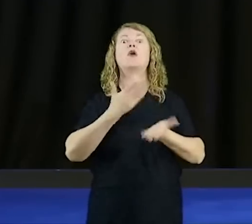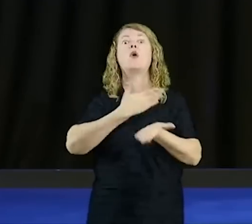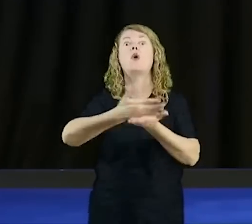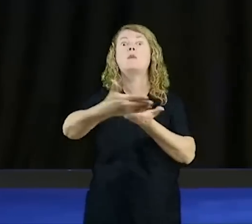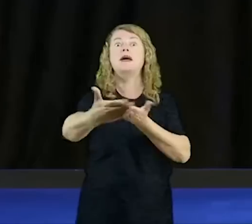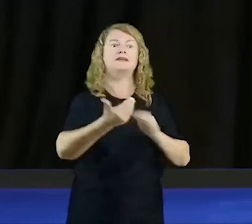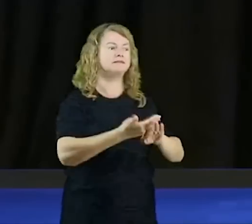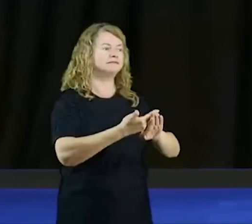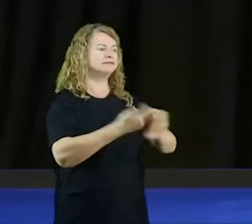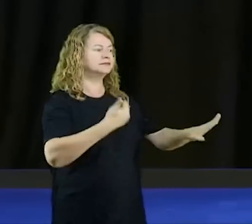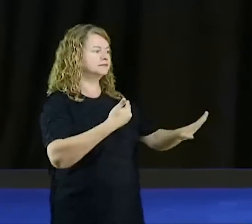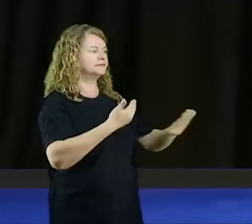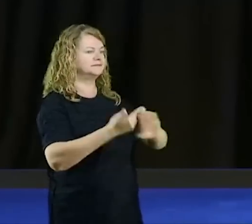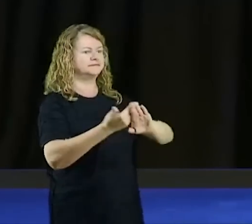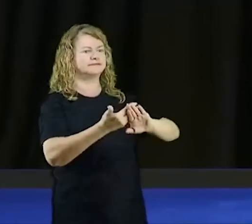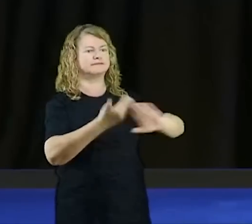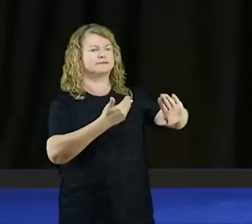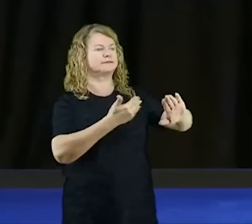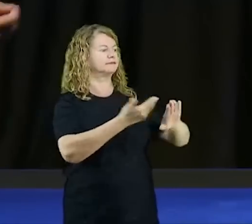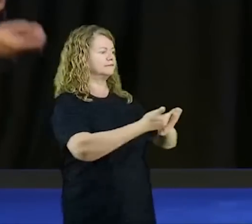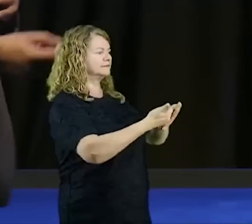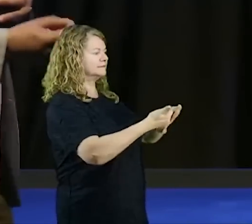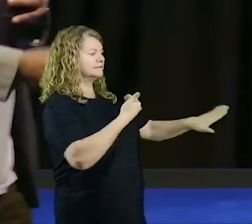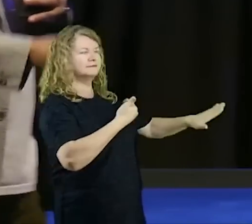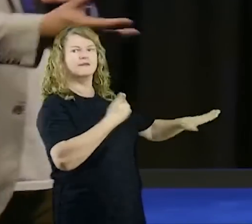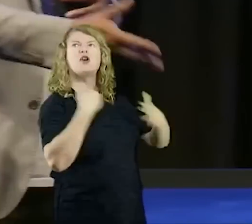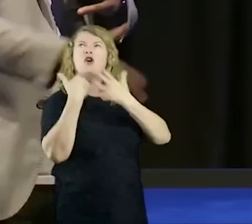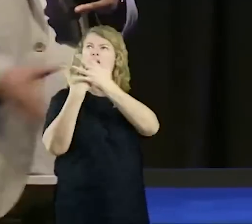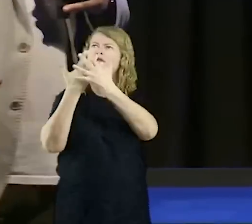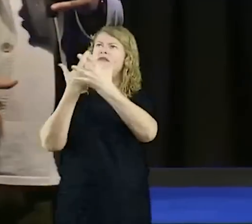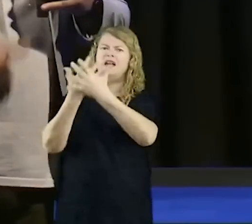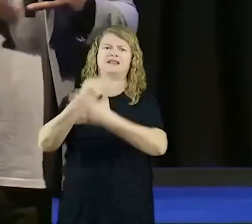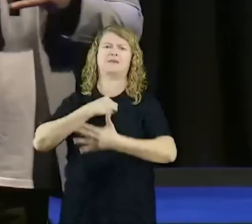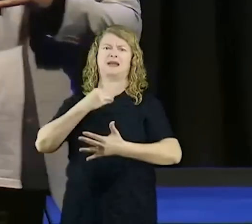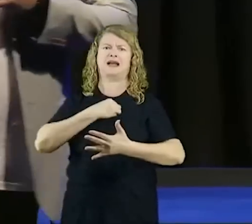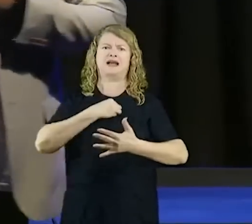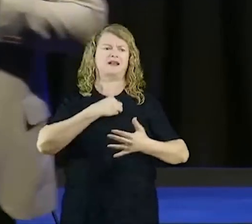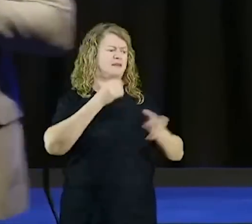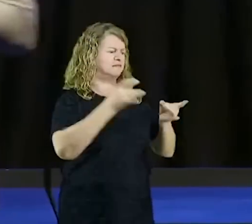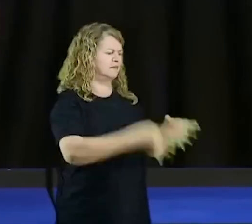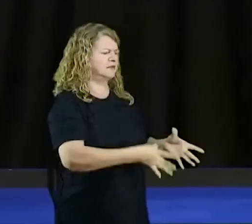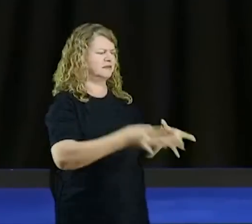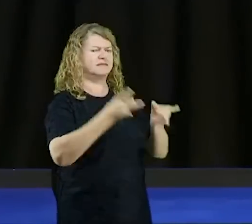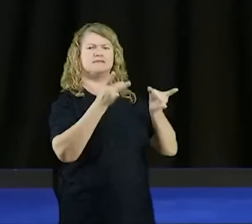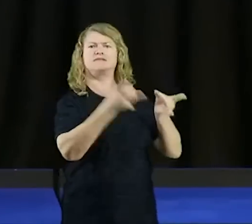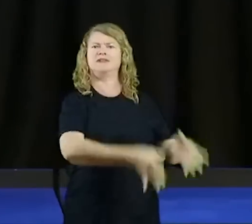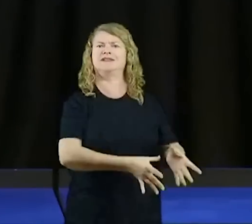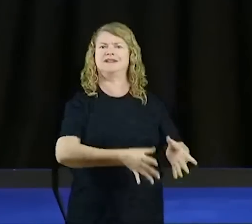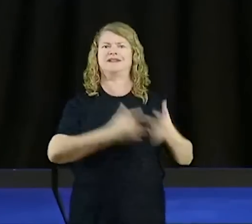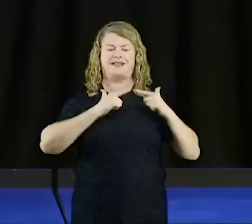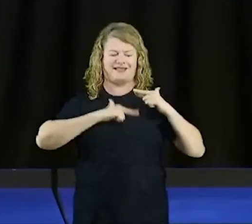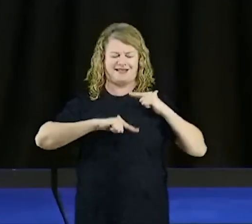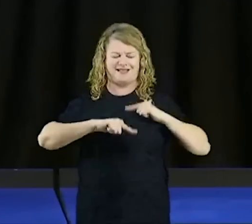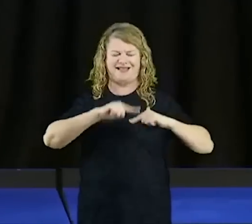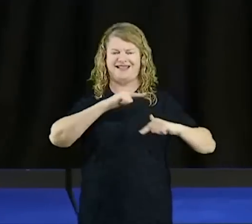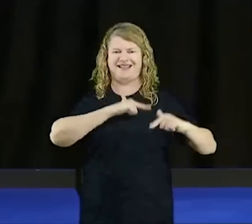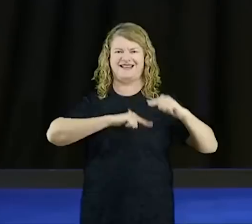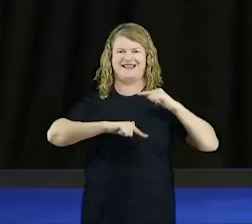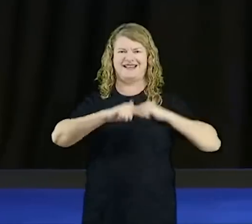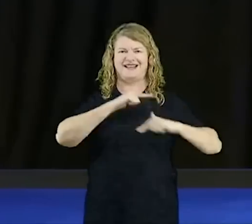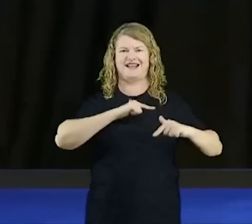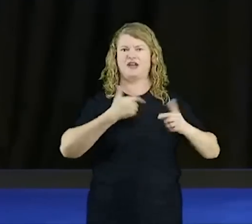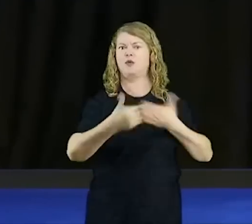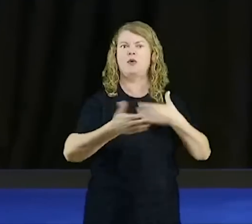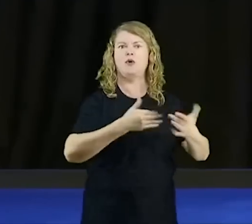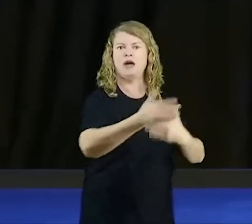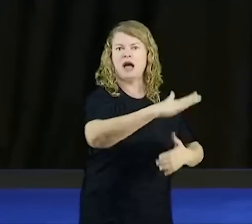automaticamente não existe mais alimento para o ser espiritual maligno, chamado de diabo, satanás, demônio, pomba gira, seja o que for,